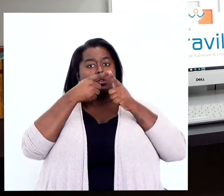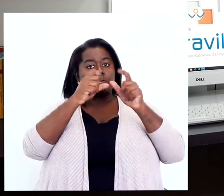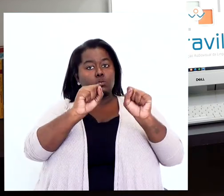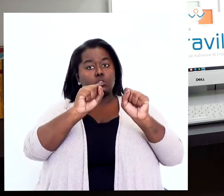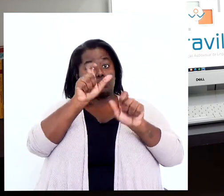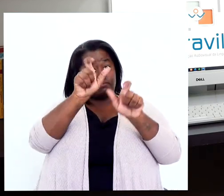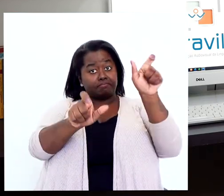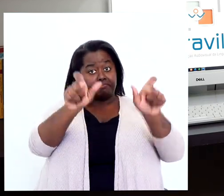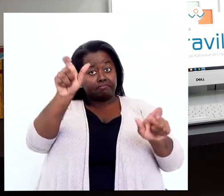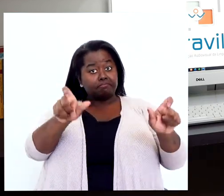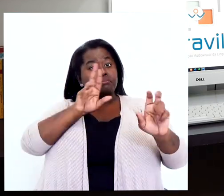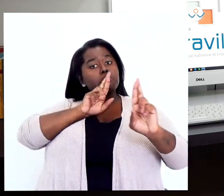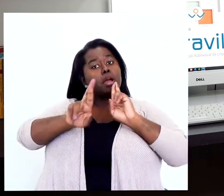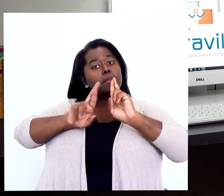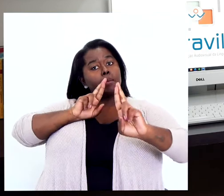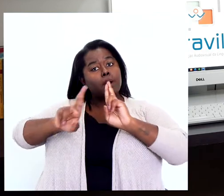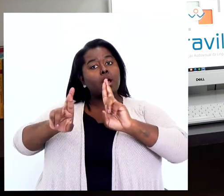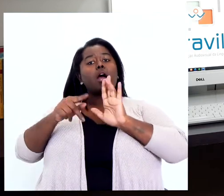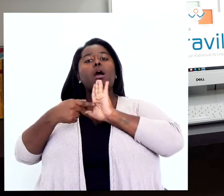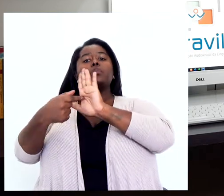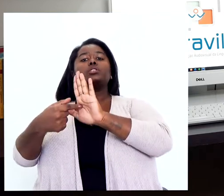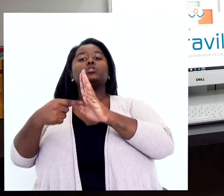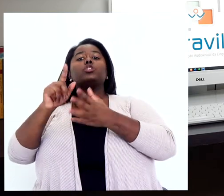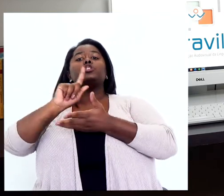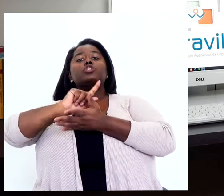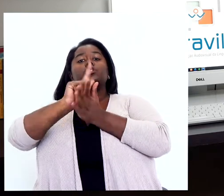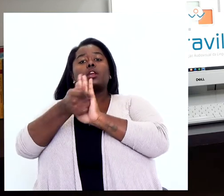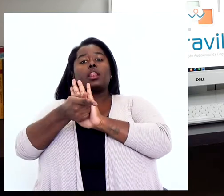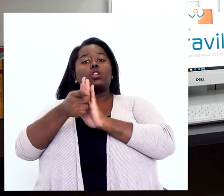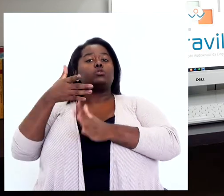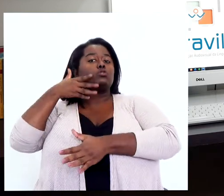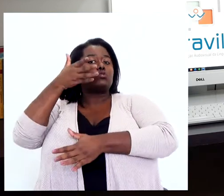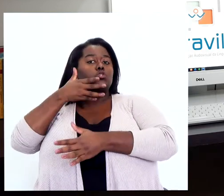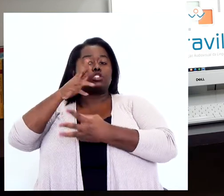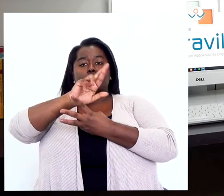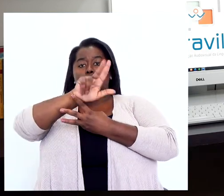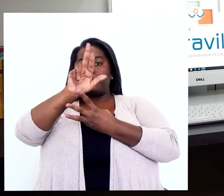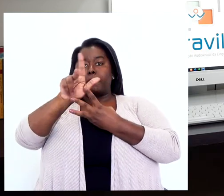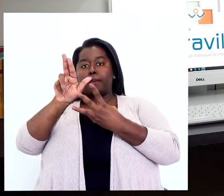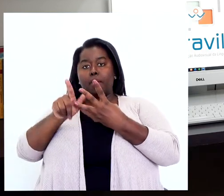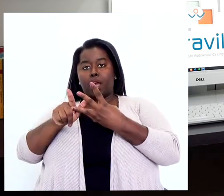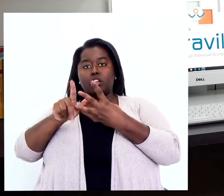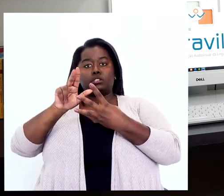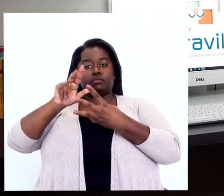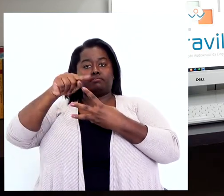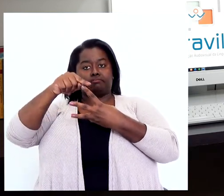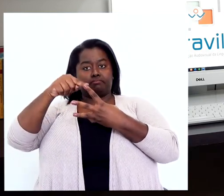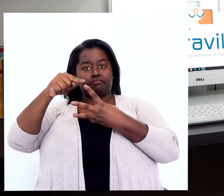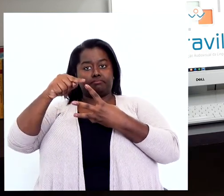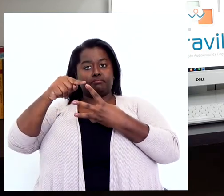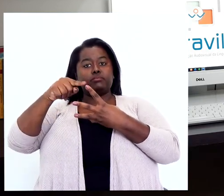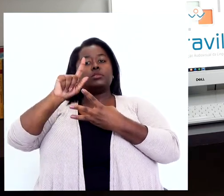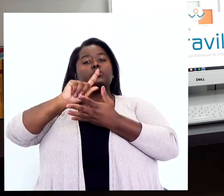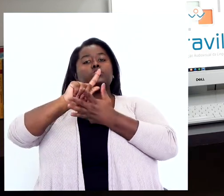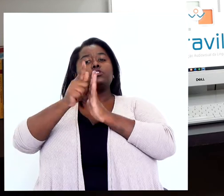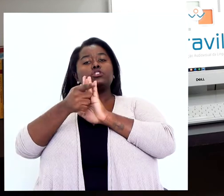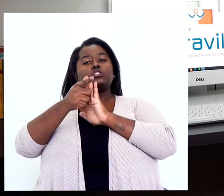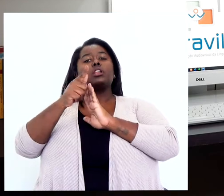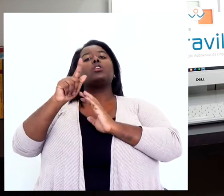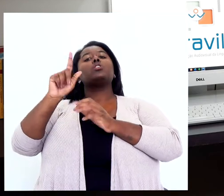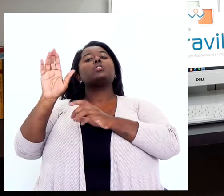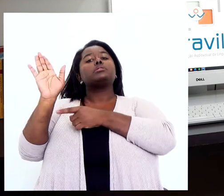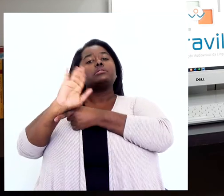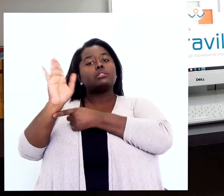sociolinguístico do respondente, apresentou três gêneros discursivos audiovisuais diferentes. Então, o primeiro foi um